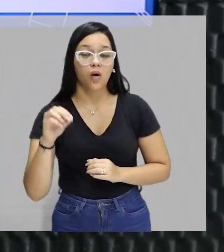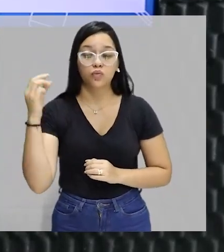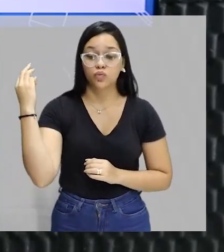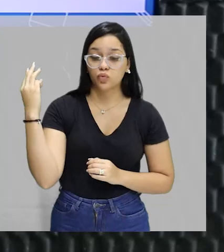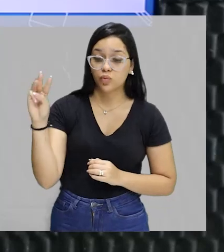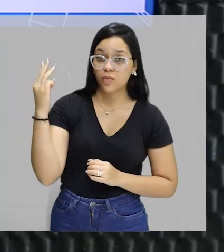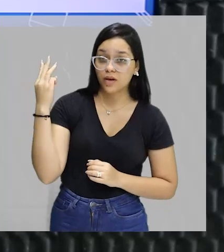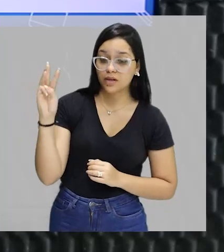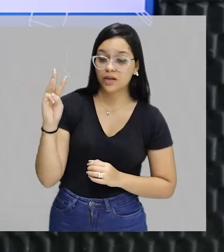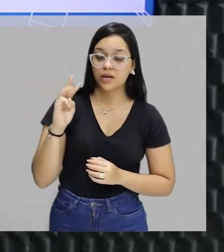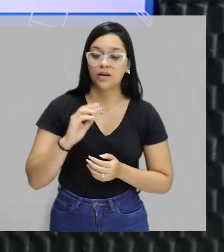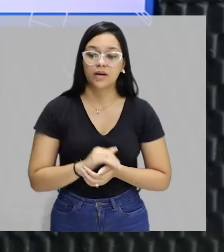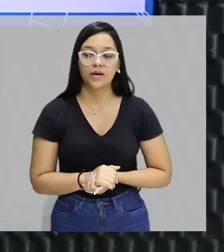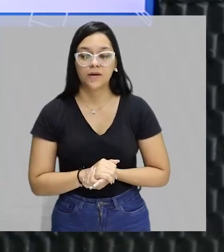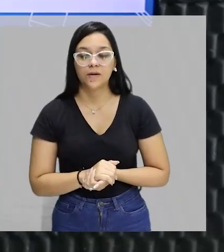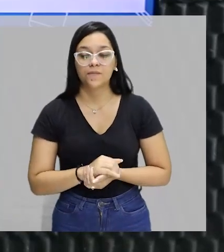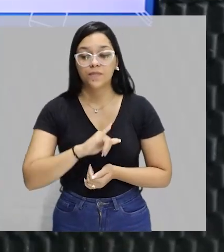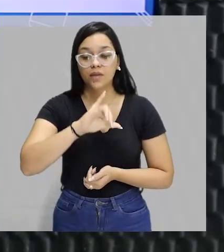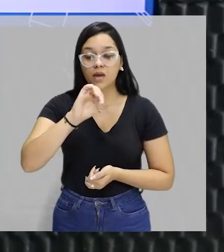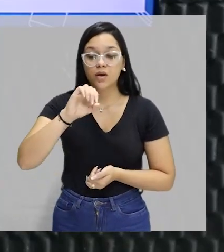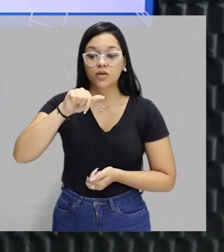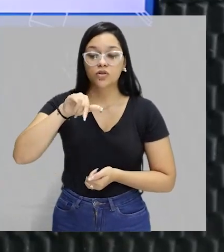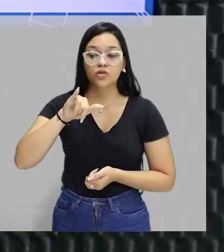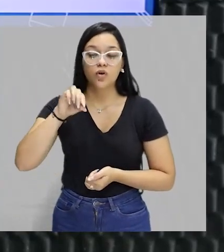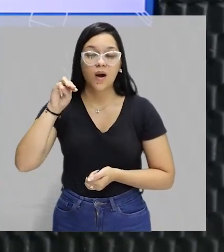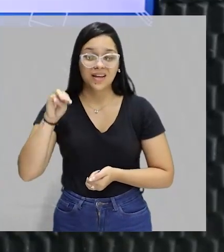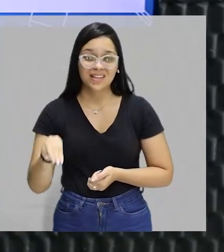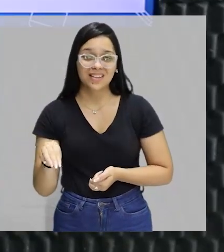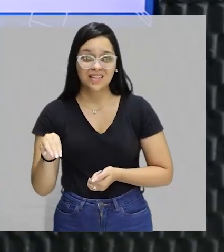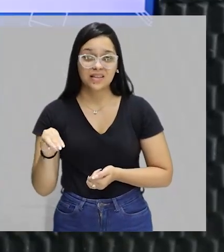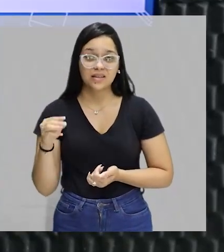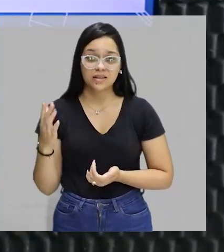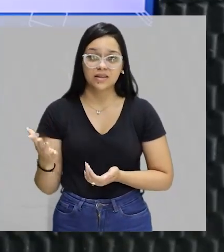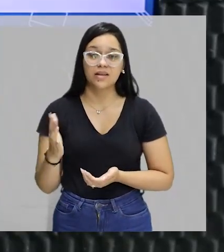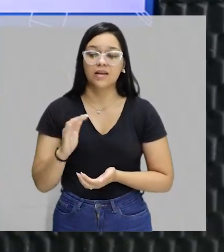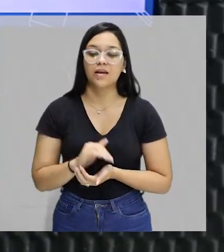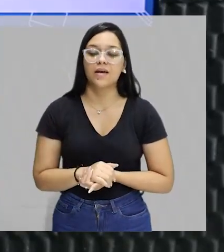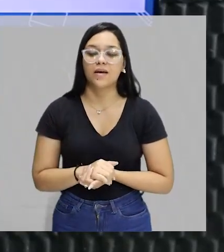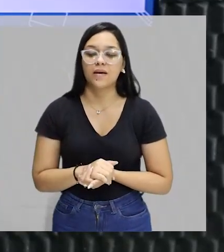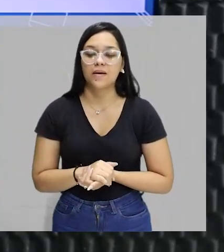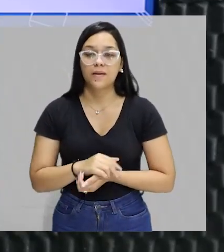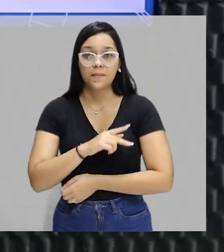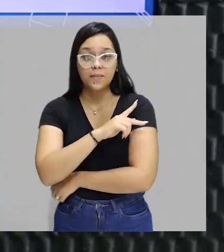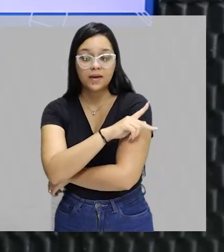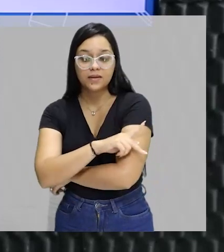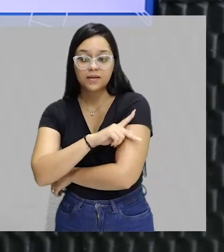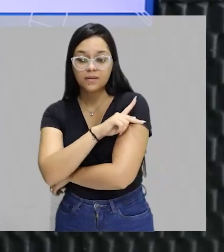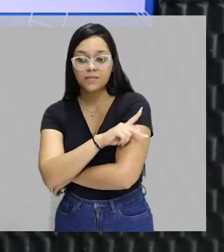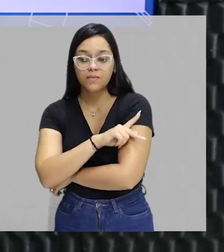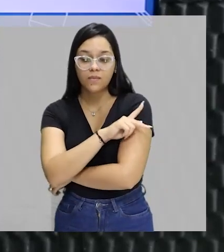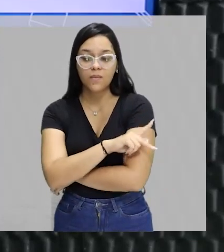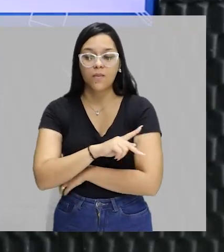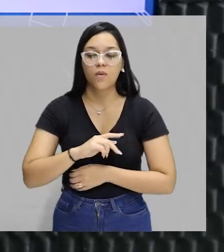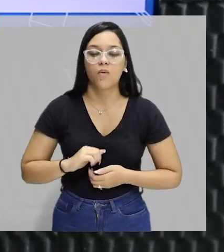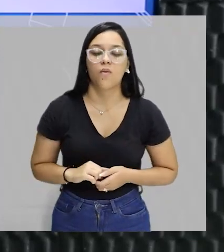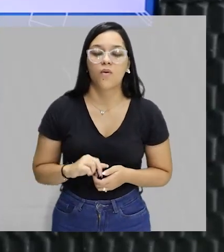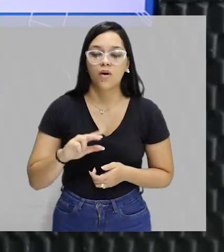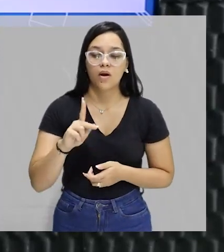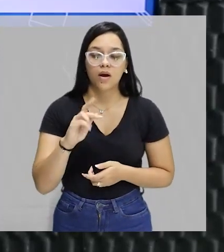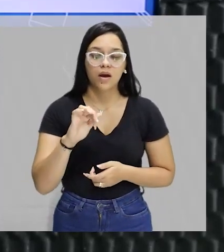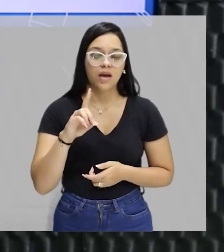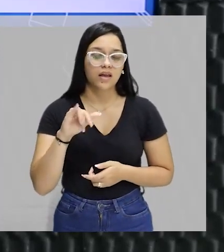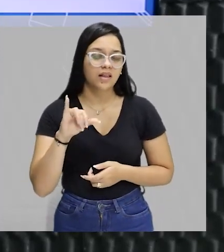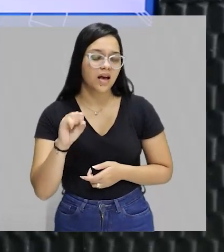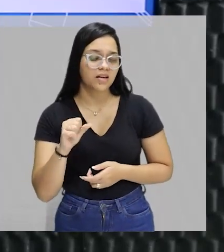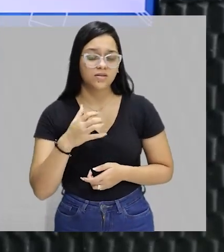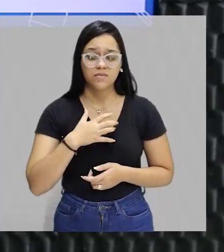mestre Tácito, foi meu professor, aqui no Maranhão, Joaquim Cardoso, em Pernambuco, o Dazio Tavares, na Bahia, César Almeida,